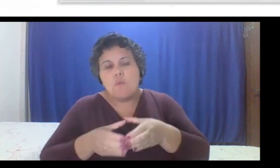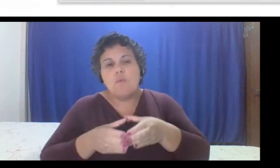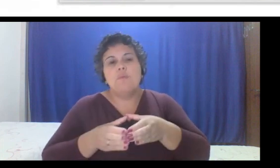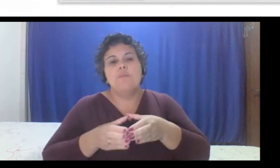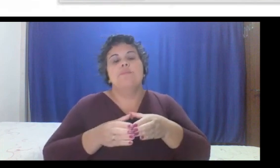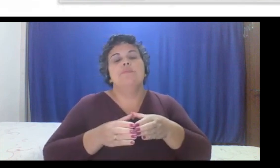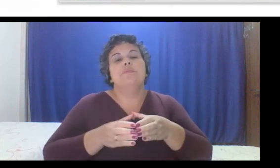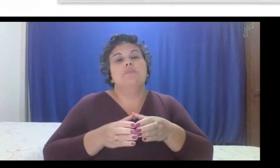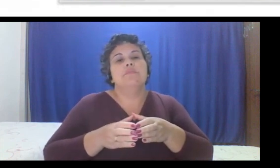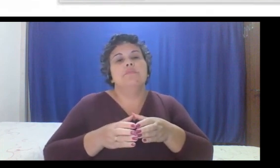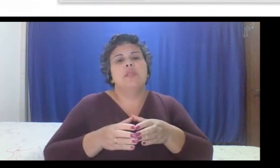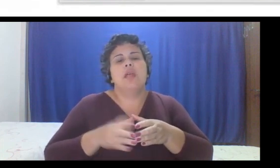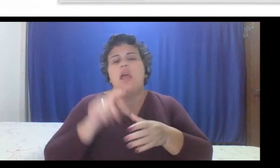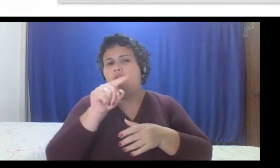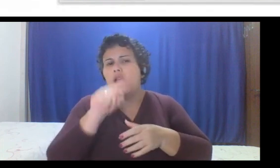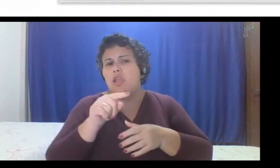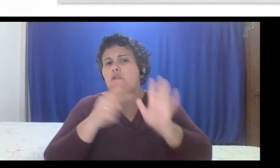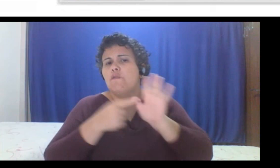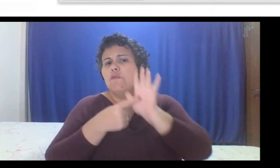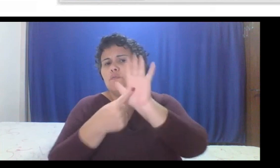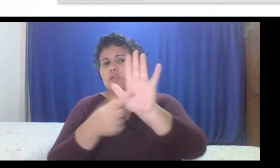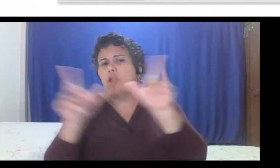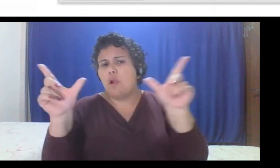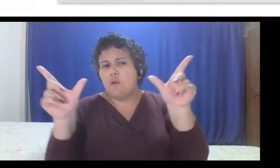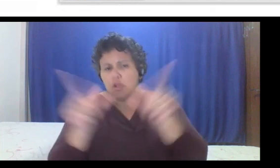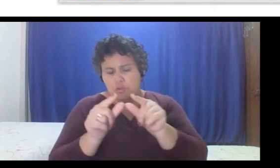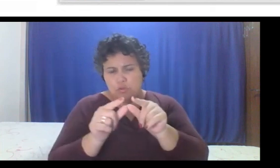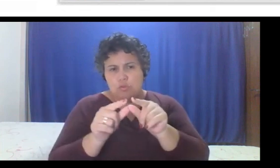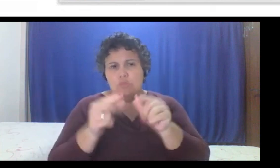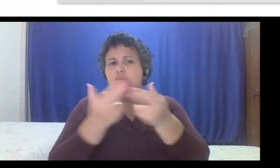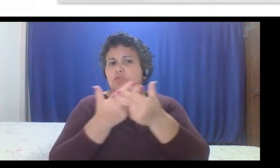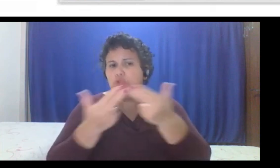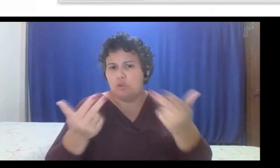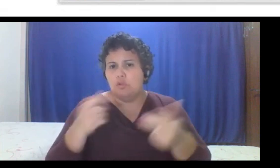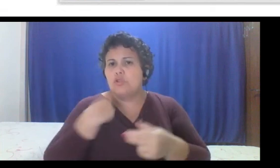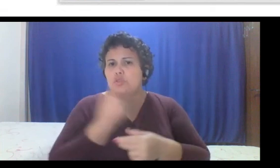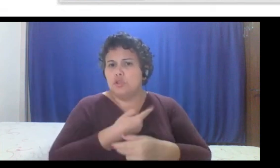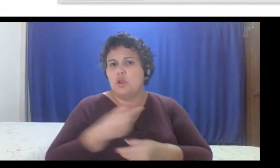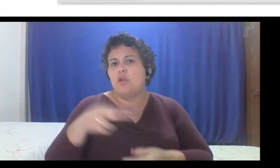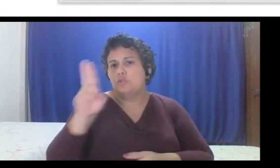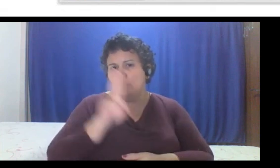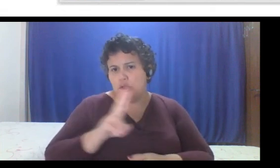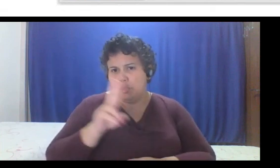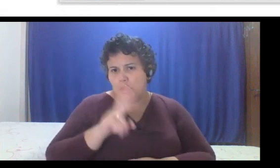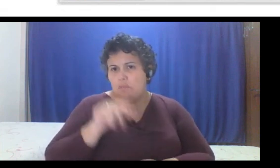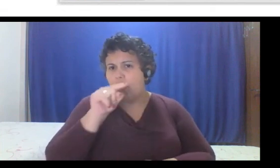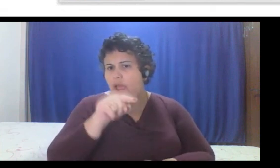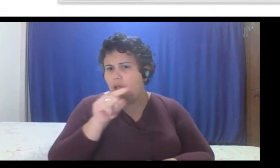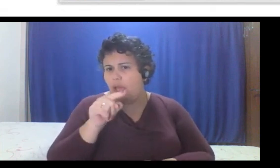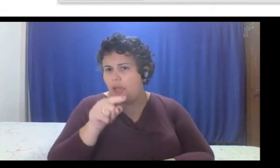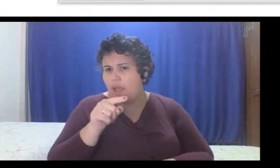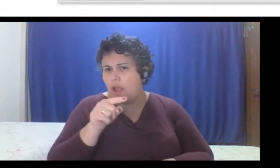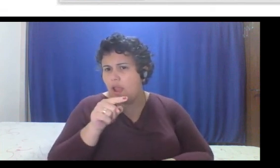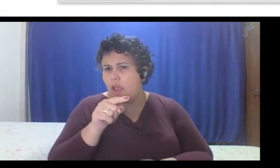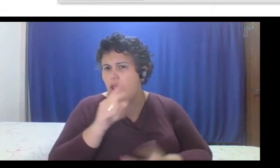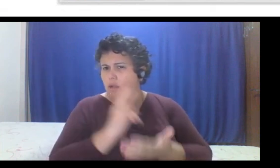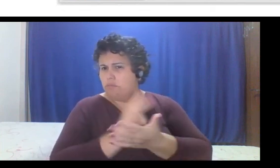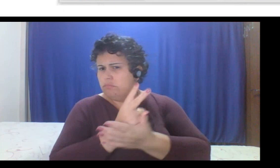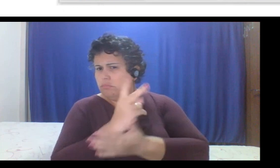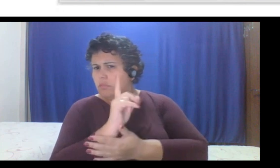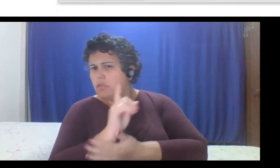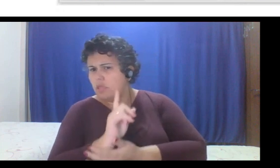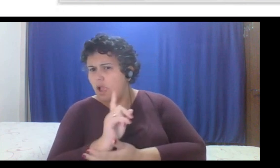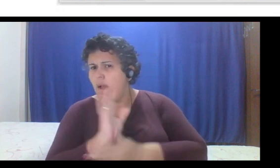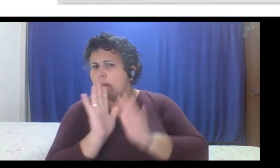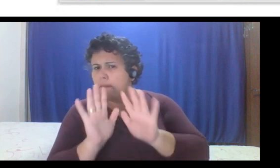resumo de um Situation Wall real que a gente utiliza, como eu disse, não é um padrão, o que a gente entende que é relevante para as conversas,